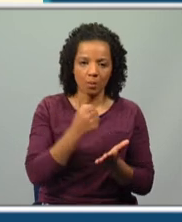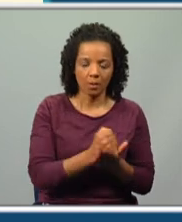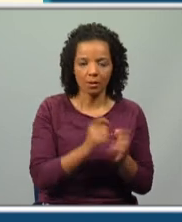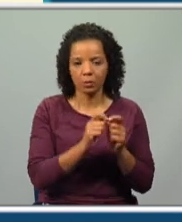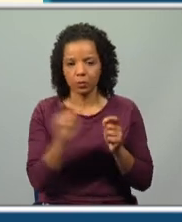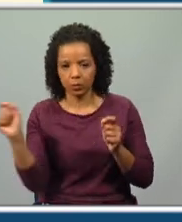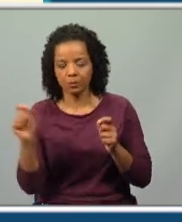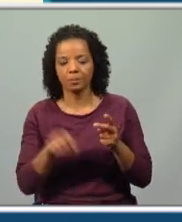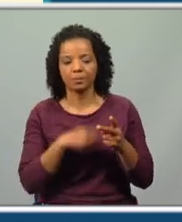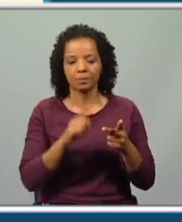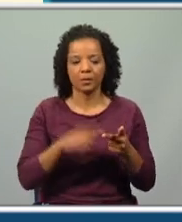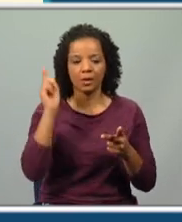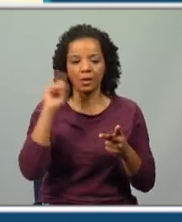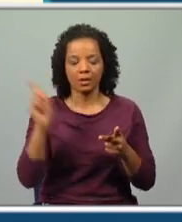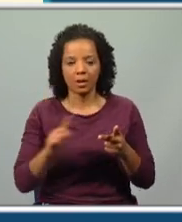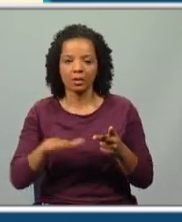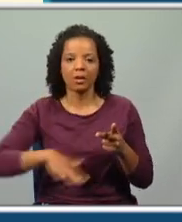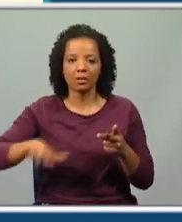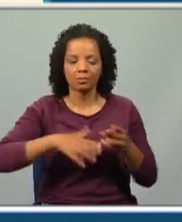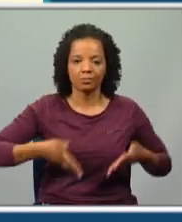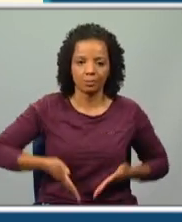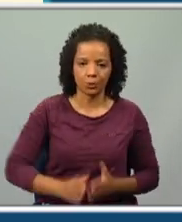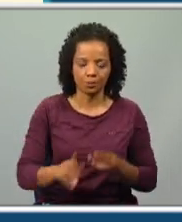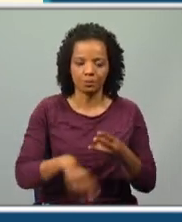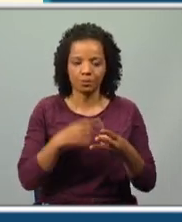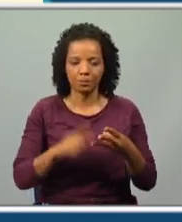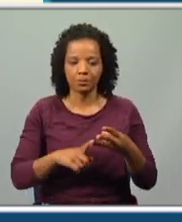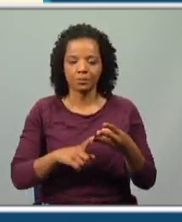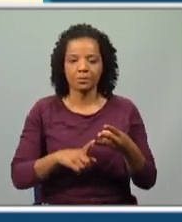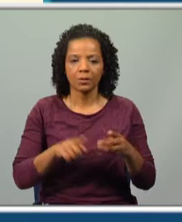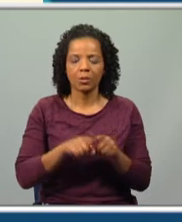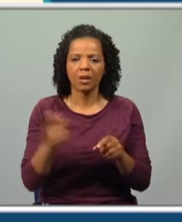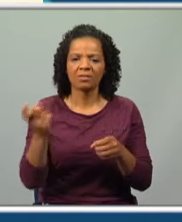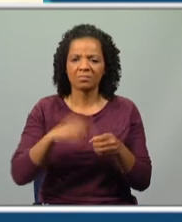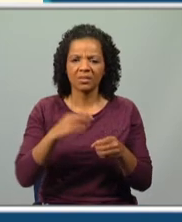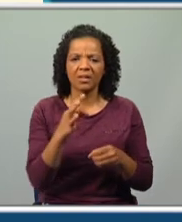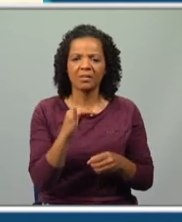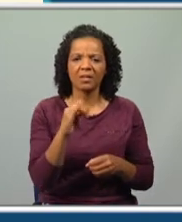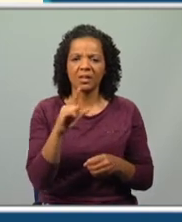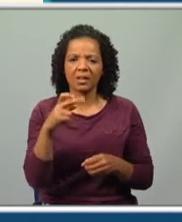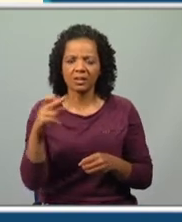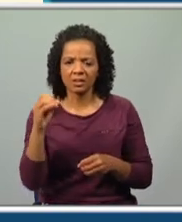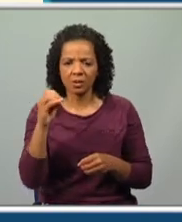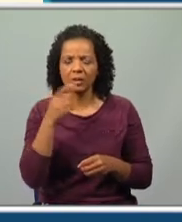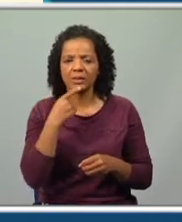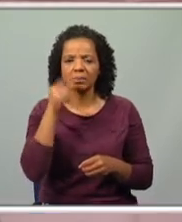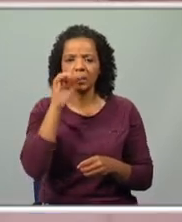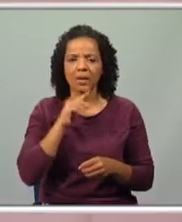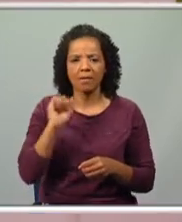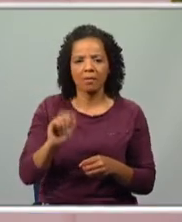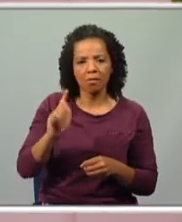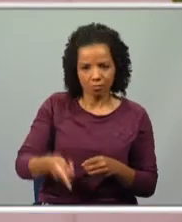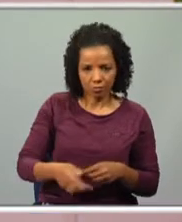de S. de Queiroz, a data e local de nascimento, a sua filiação. E o que é a filiação? Quem são os seus pais? E atenção,